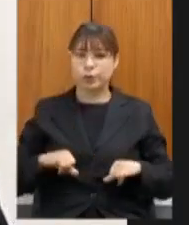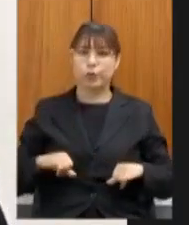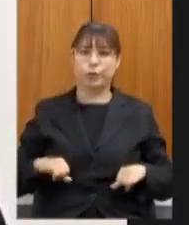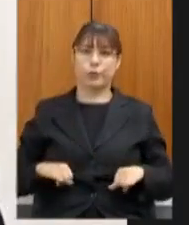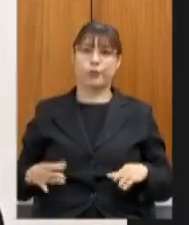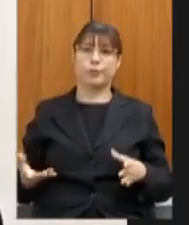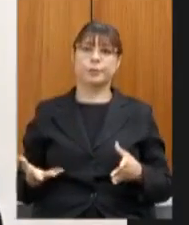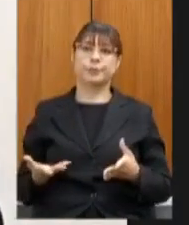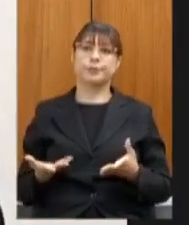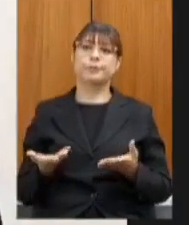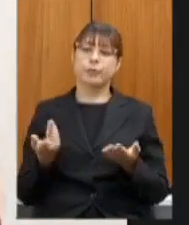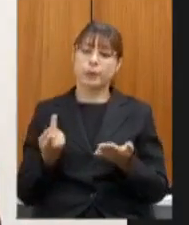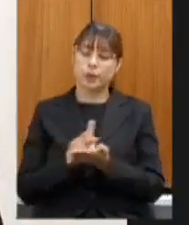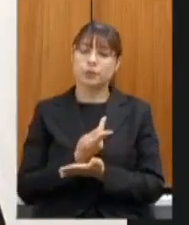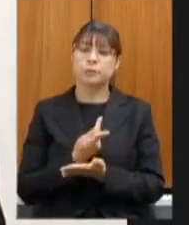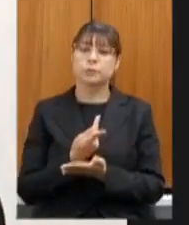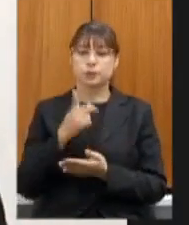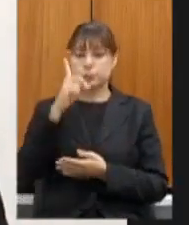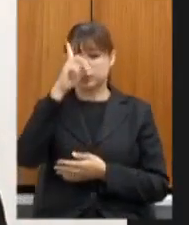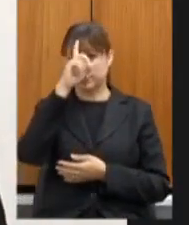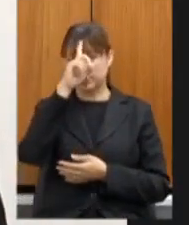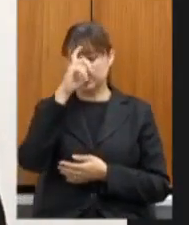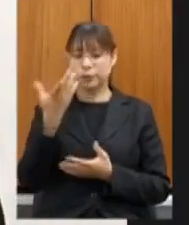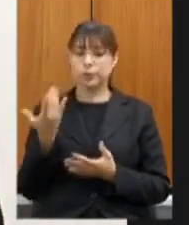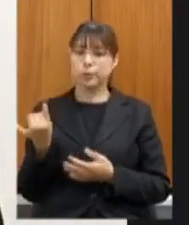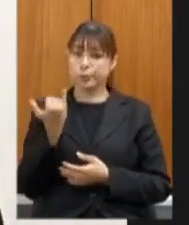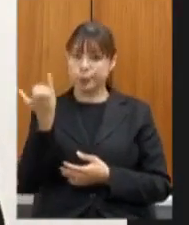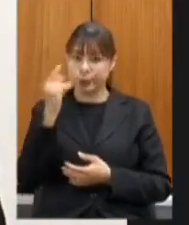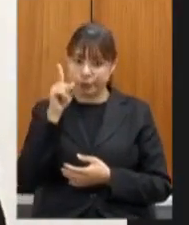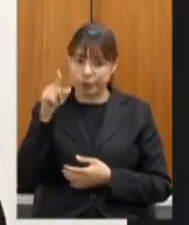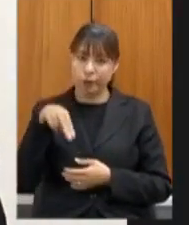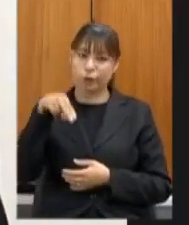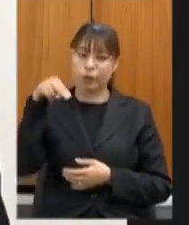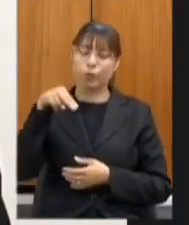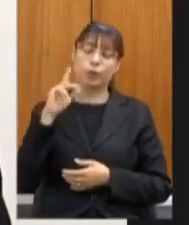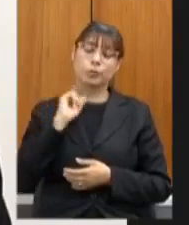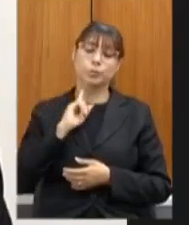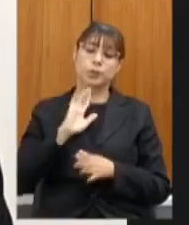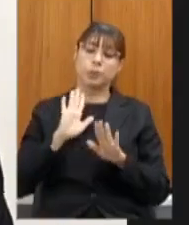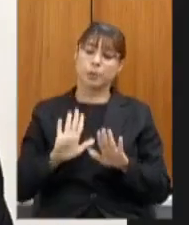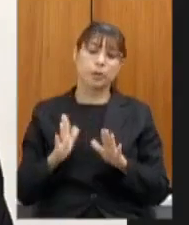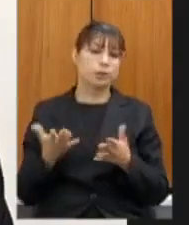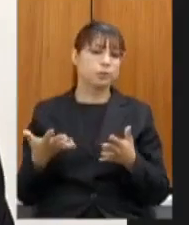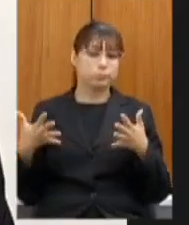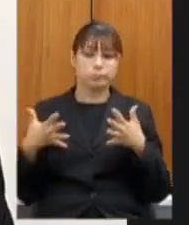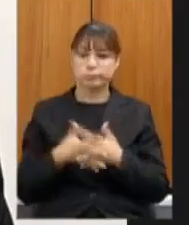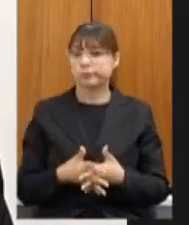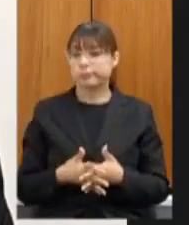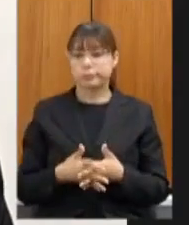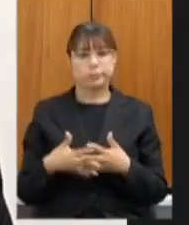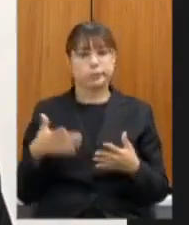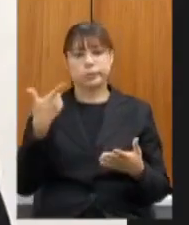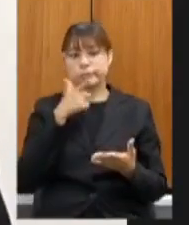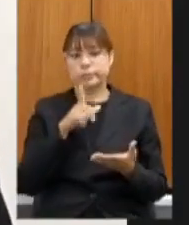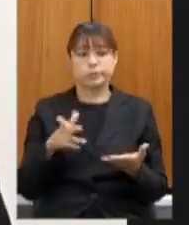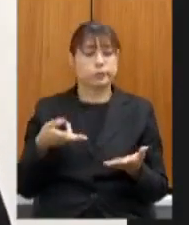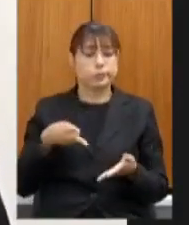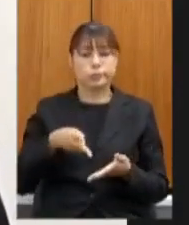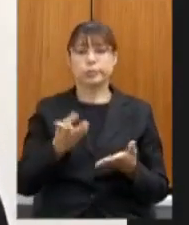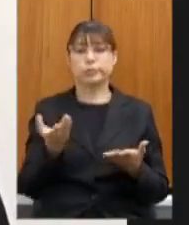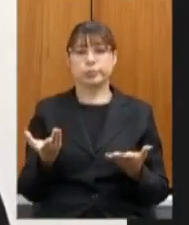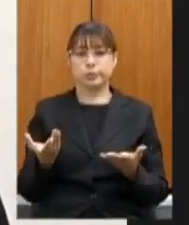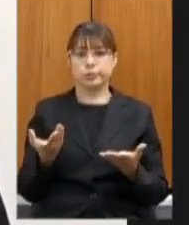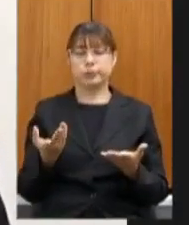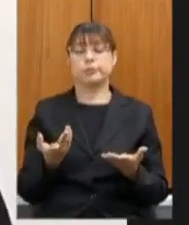acaba um hospital importantíssimo para o norte de Minas acaba interferindo na sua capacidade de atuação para nós do